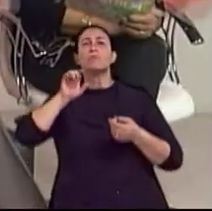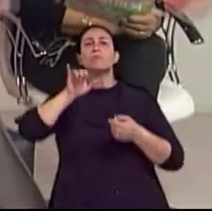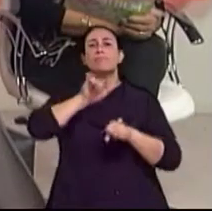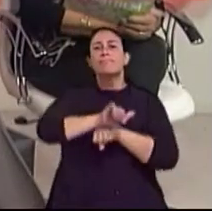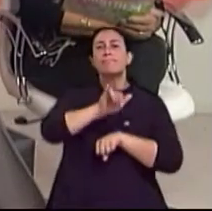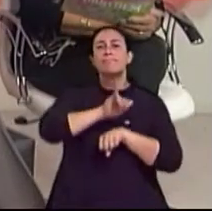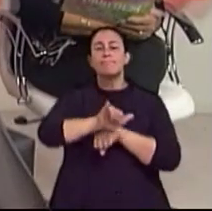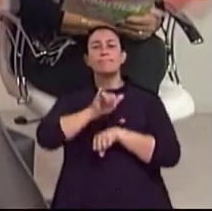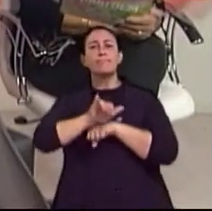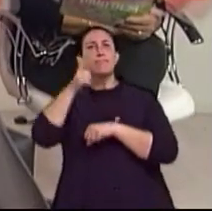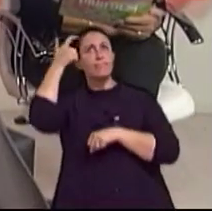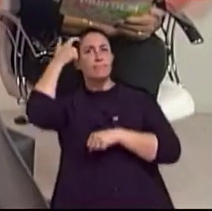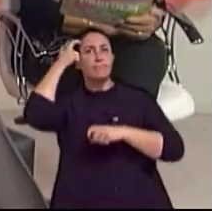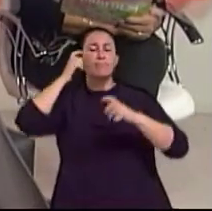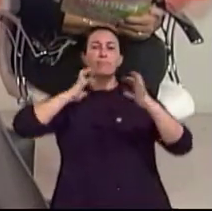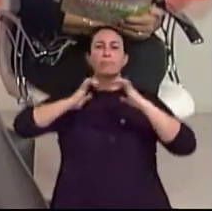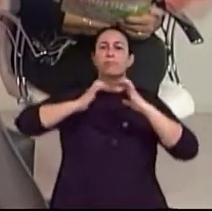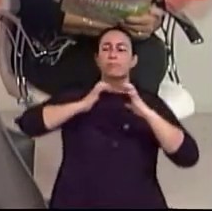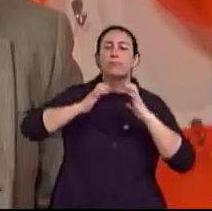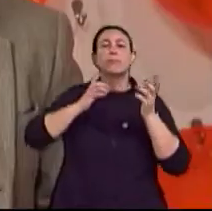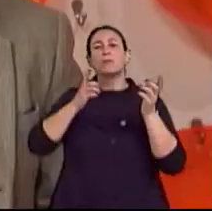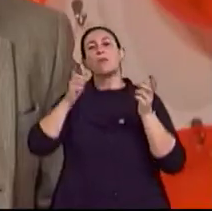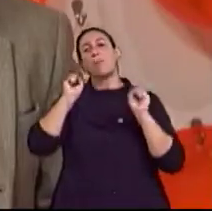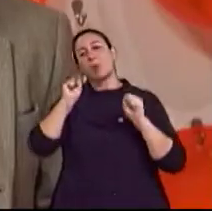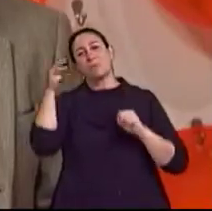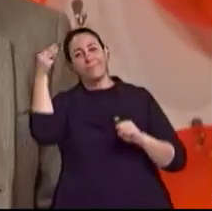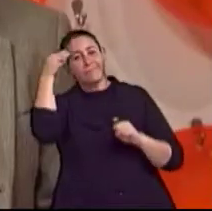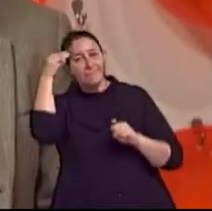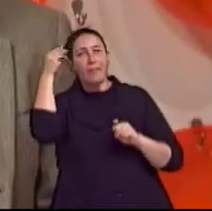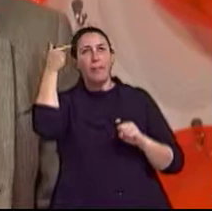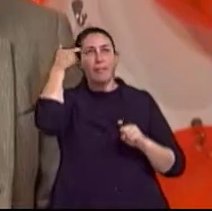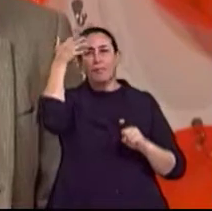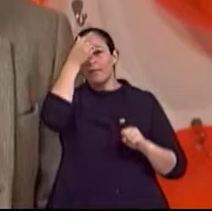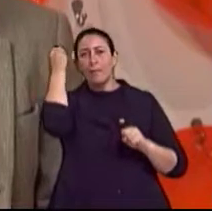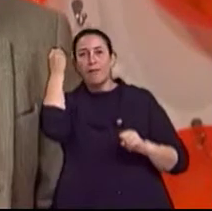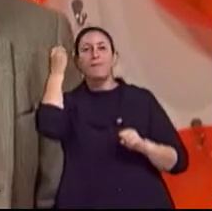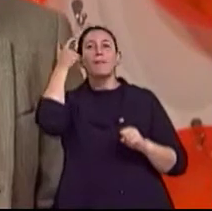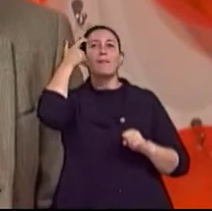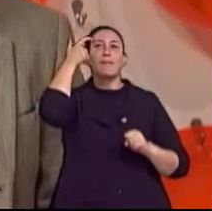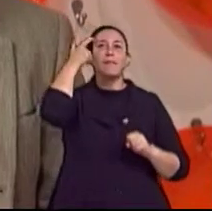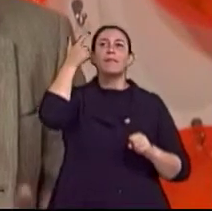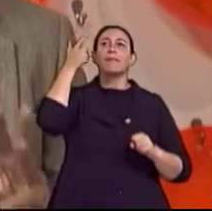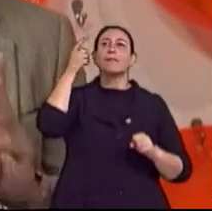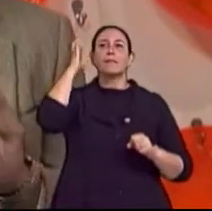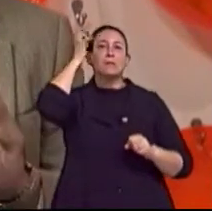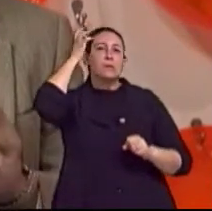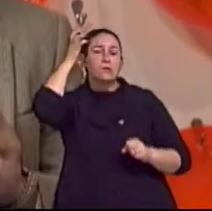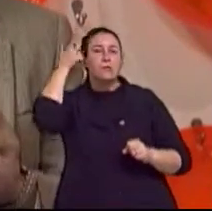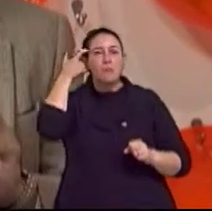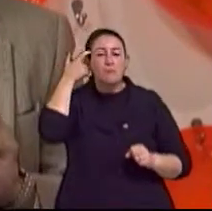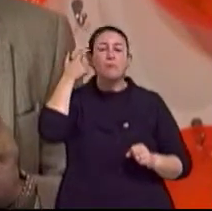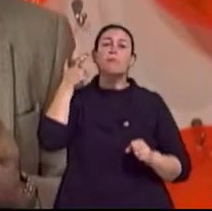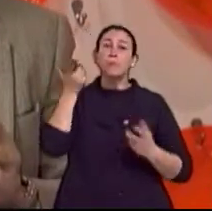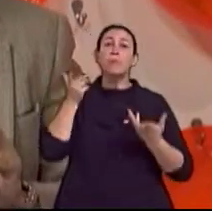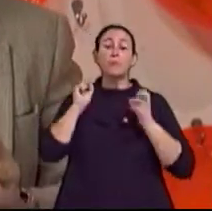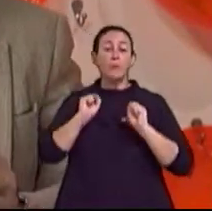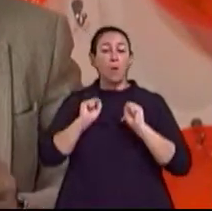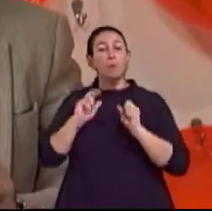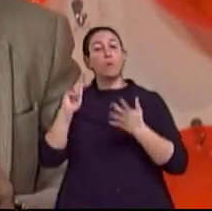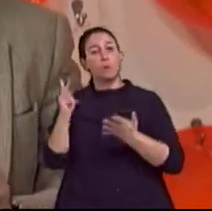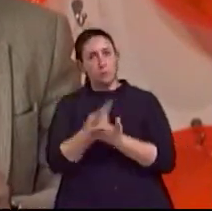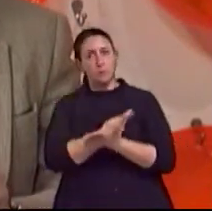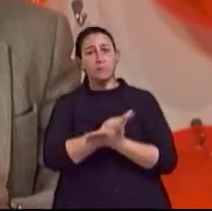Que faz a nossa prevalência de demência vascular, antiga esclerose, ser muito elevada. Então, esses três motivos